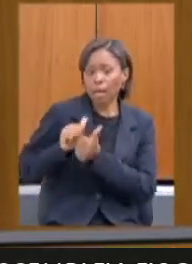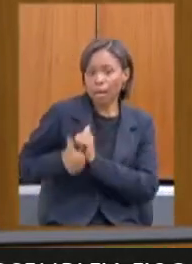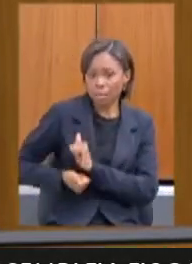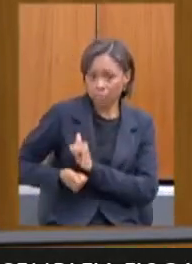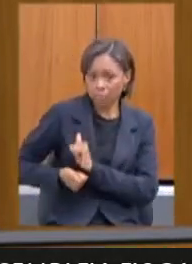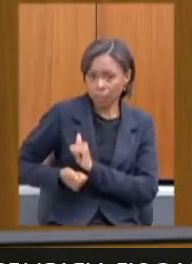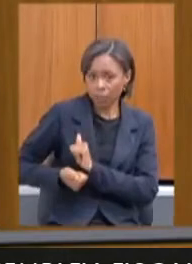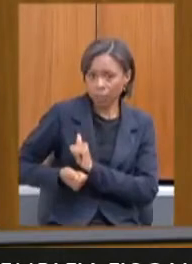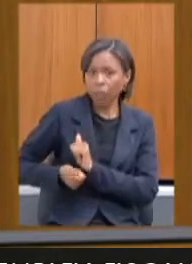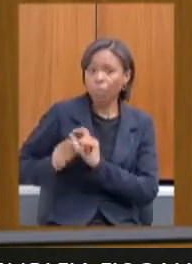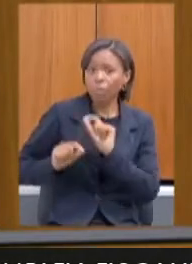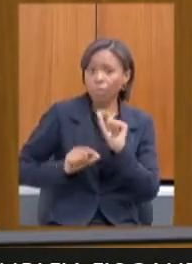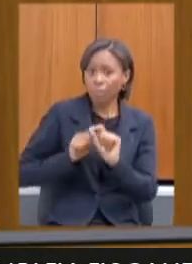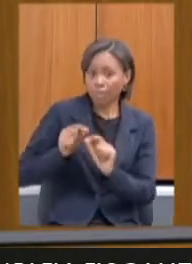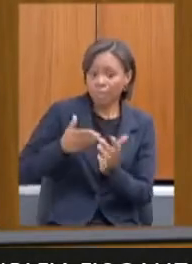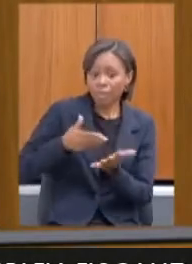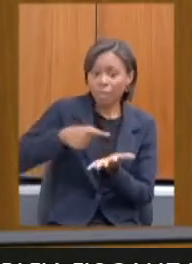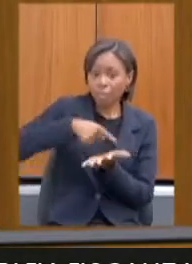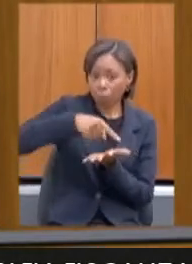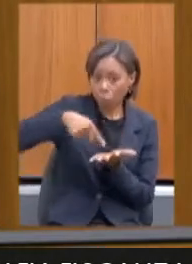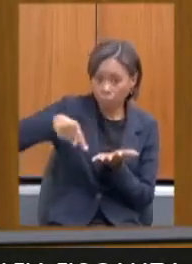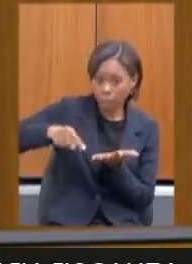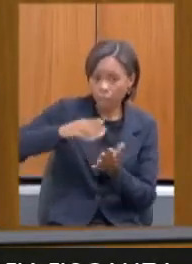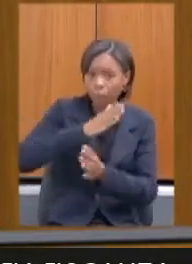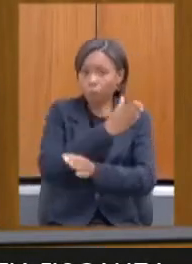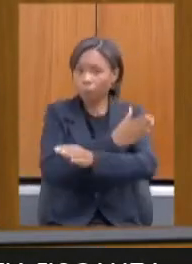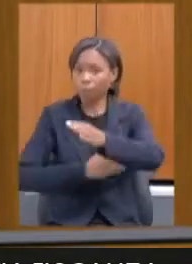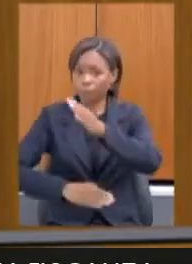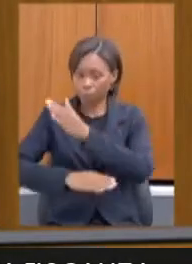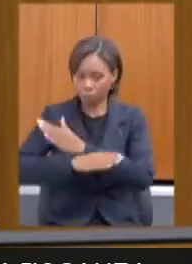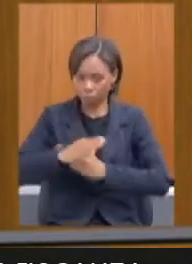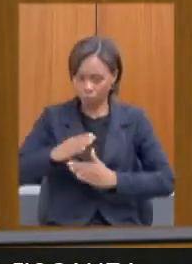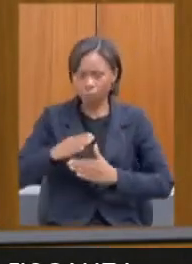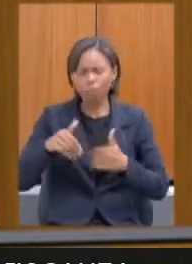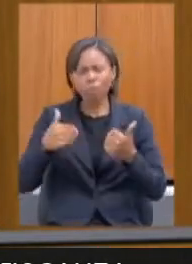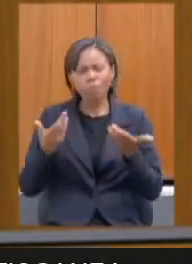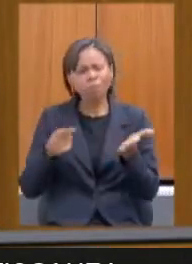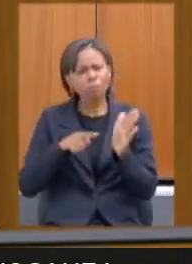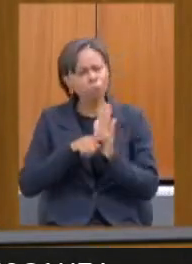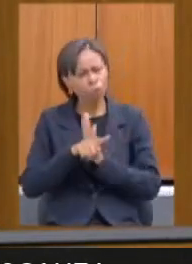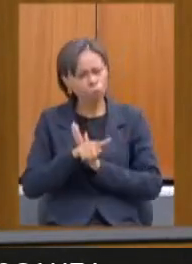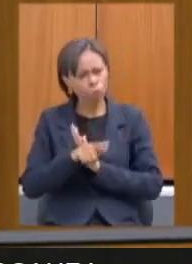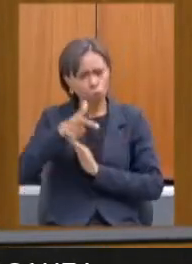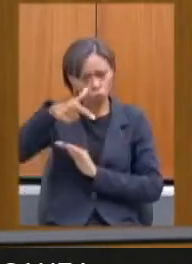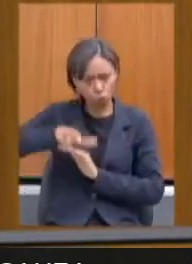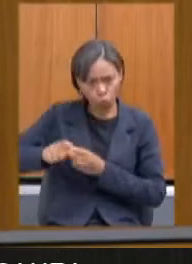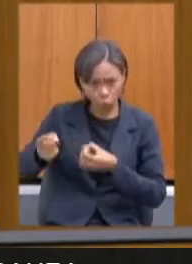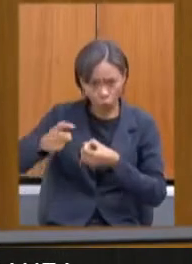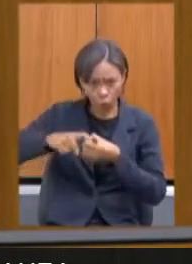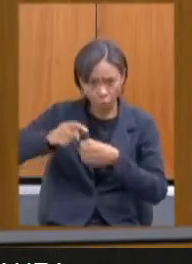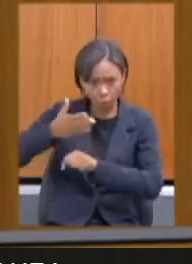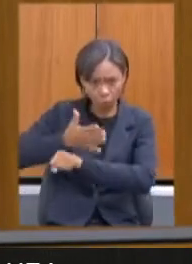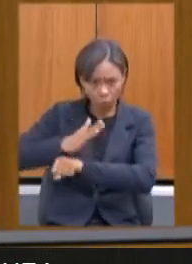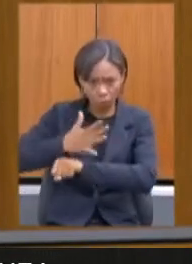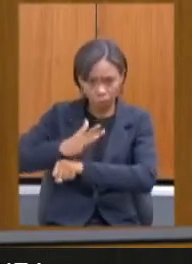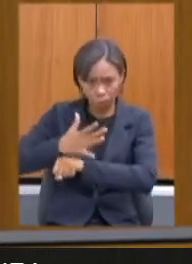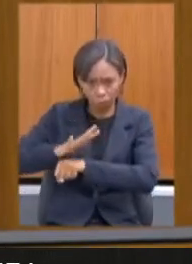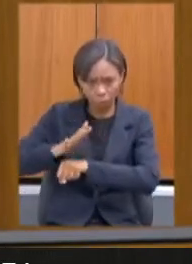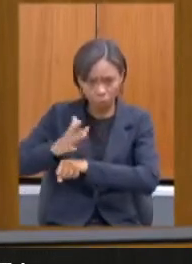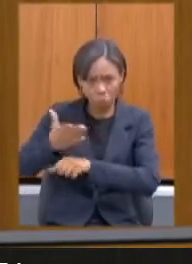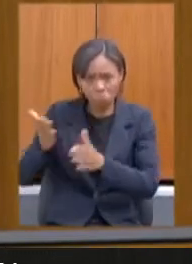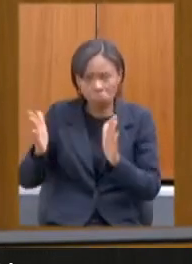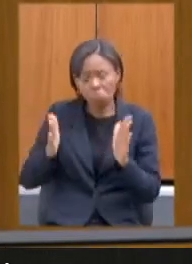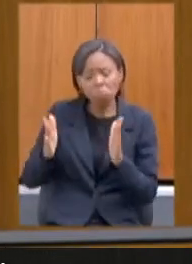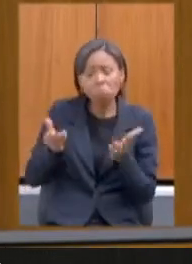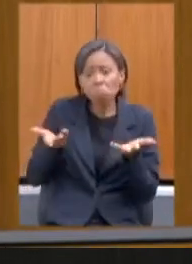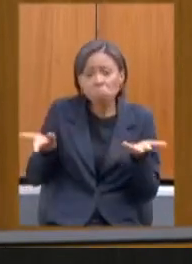paralímpicas. Pergunto, há algum plano de retomada dos treinamentos? Como ficou a situação desses